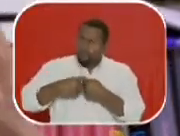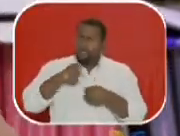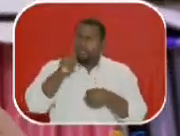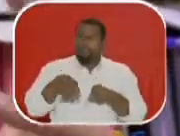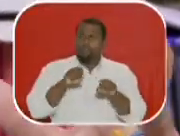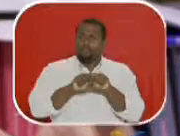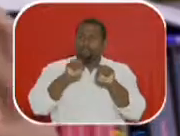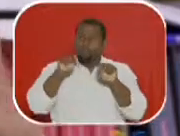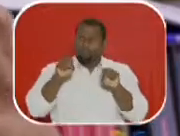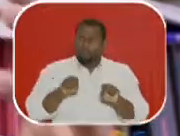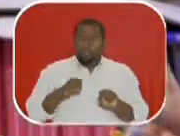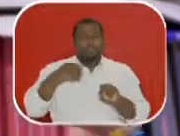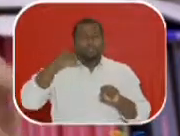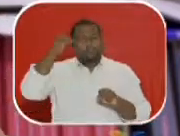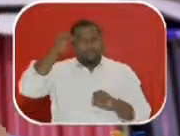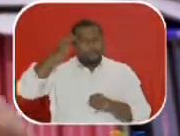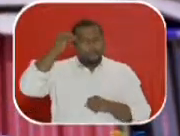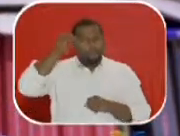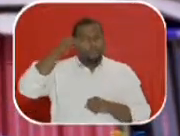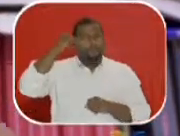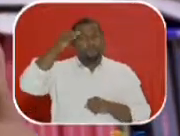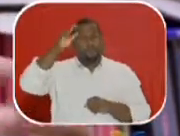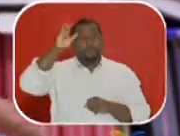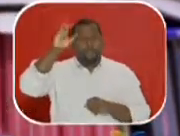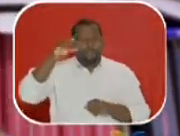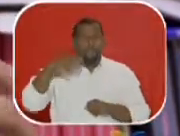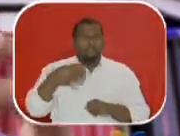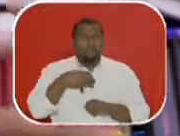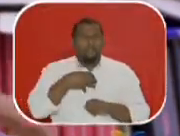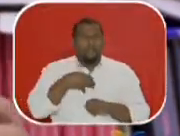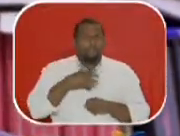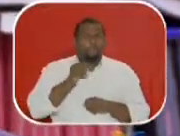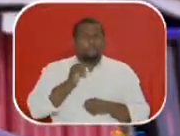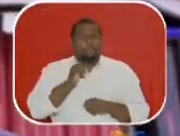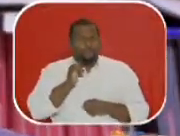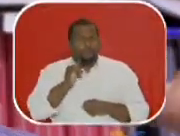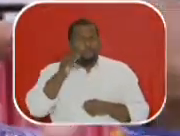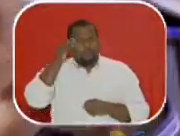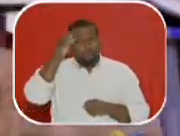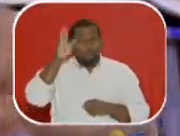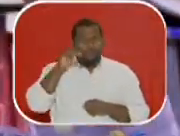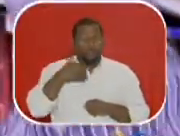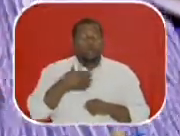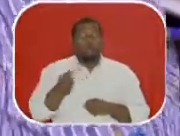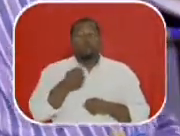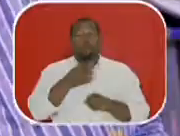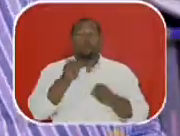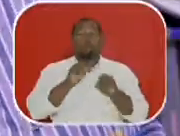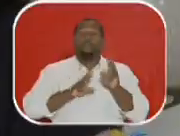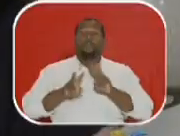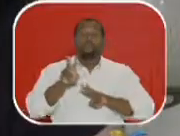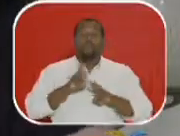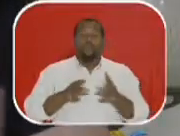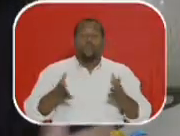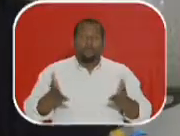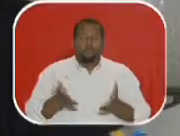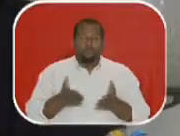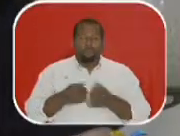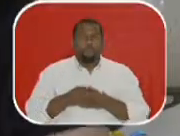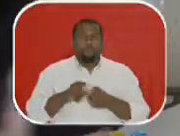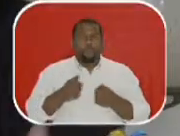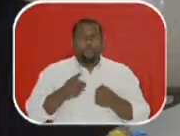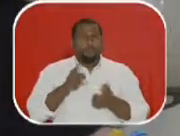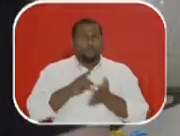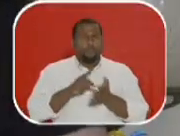sistema grande, digamos assim, de experiências culturais, de formações culturais, etc., que converge no audiovisual. A tradição literária, na